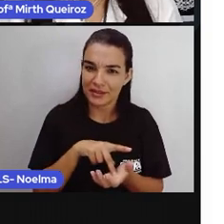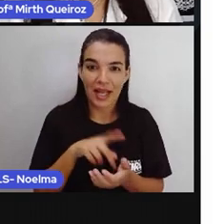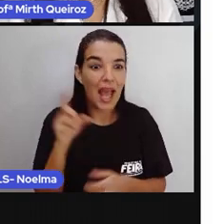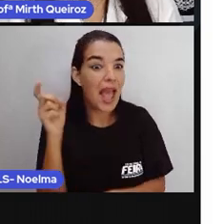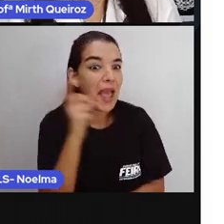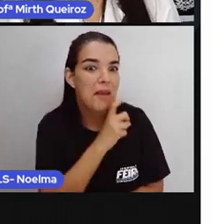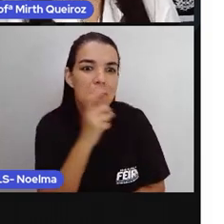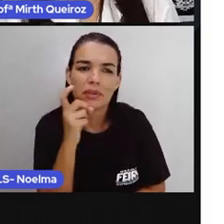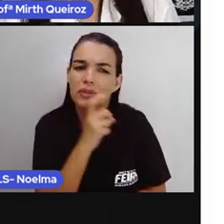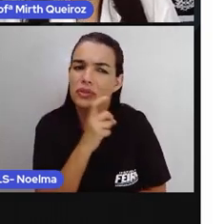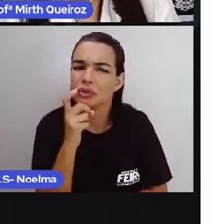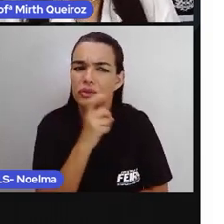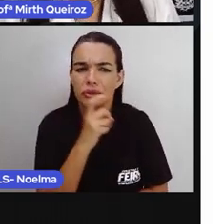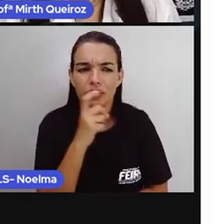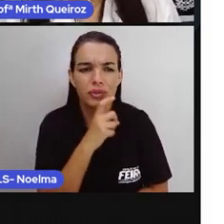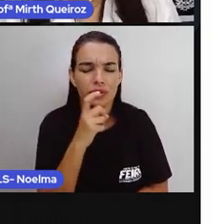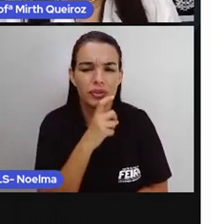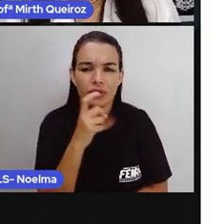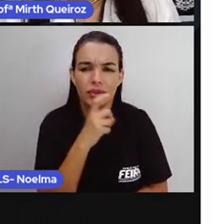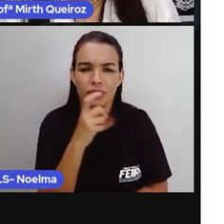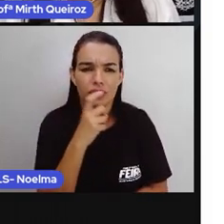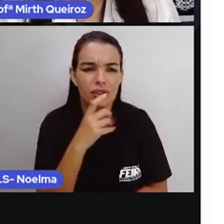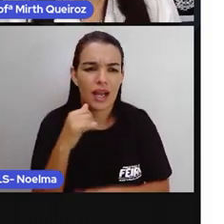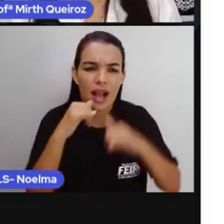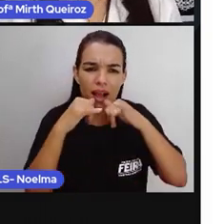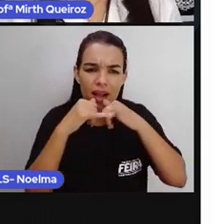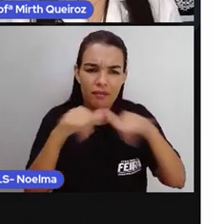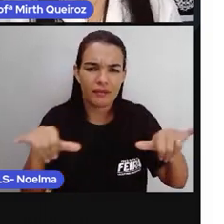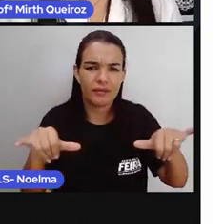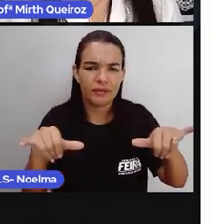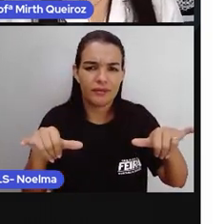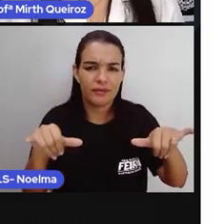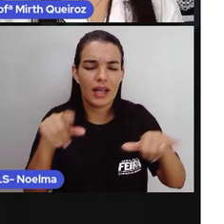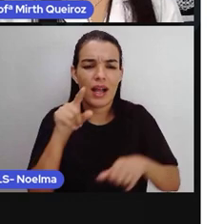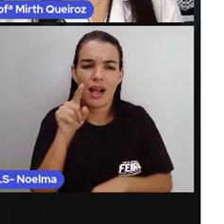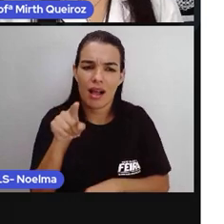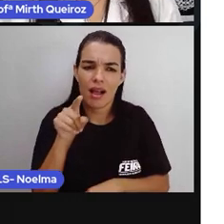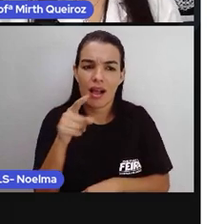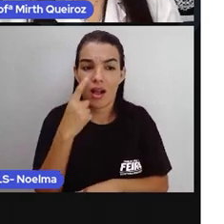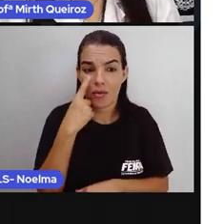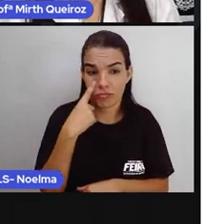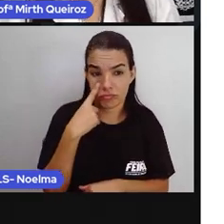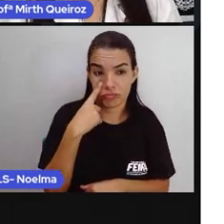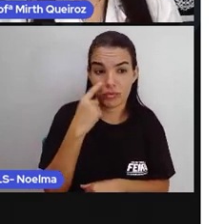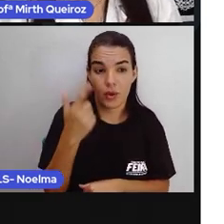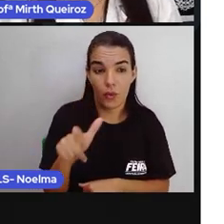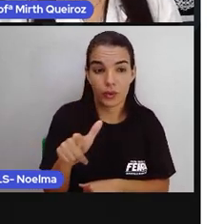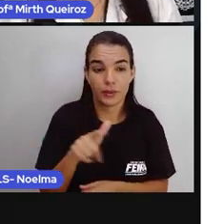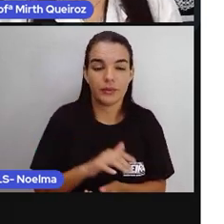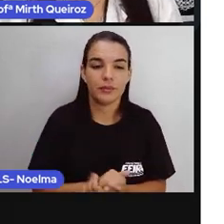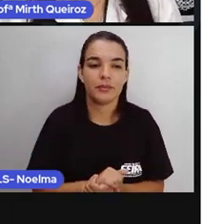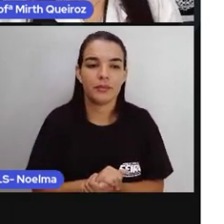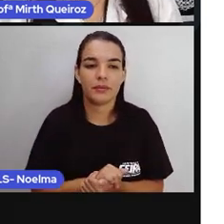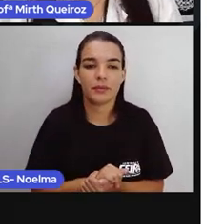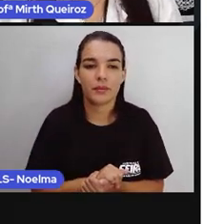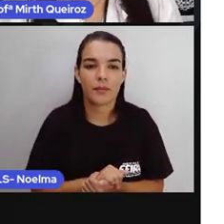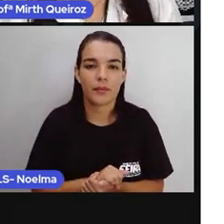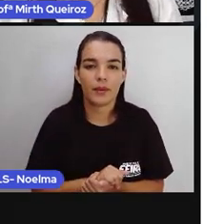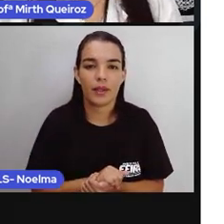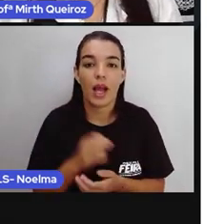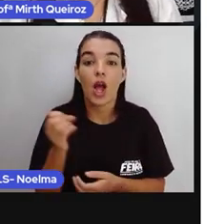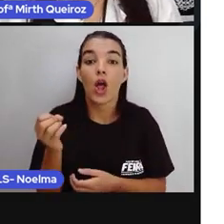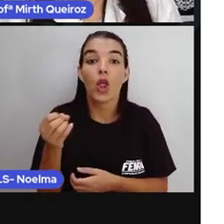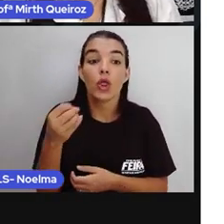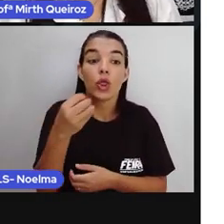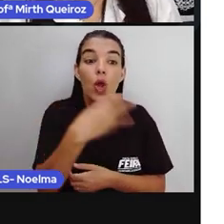Mentira! Fake news! É falso! Olha aí na outra notícia falsa. O novo